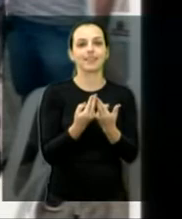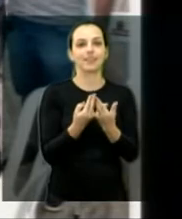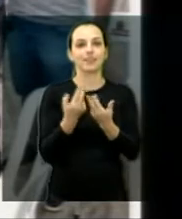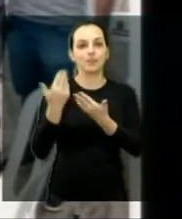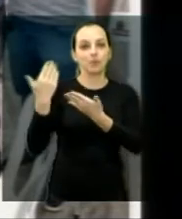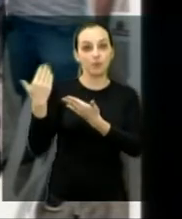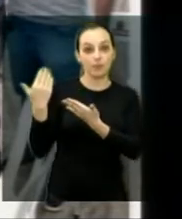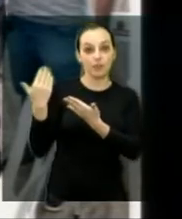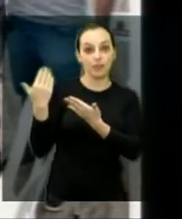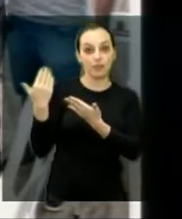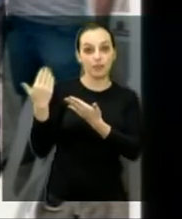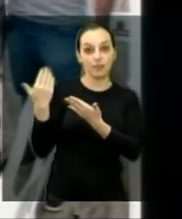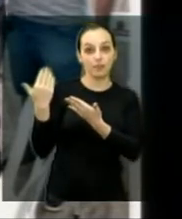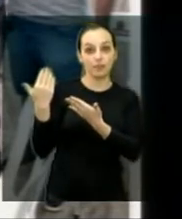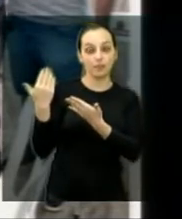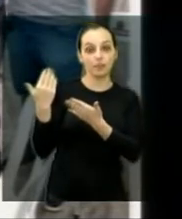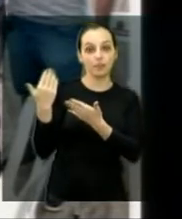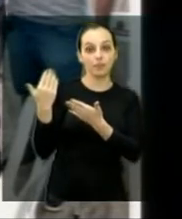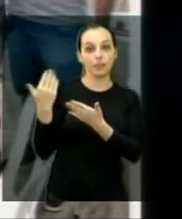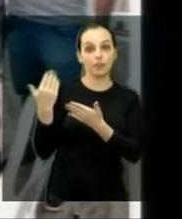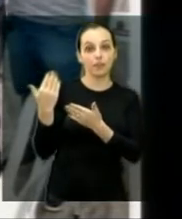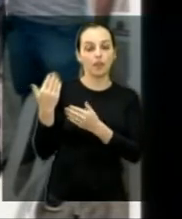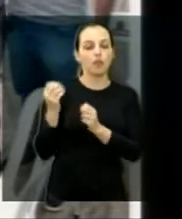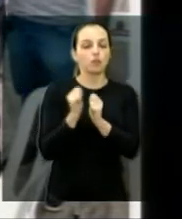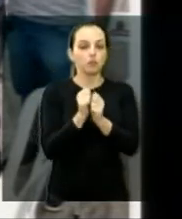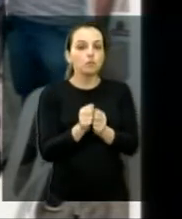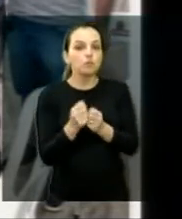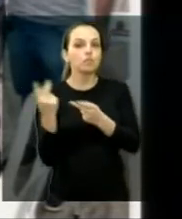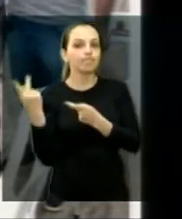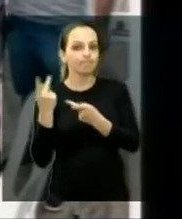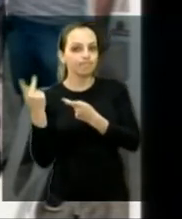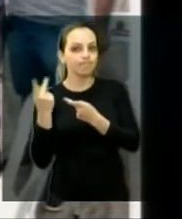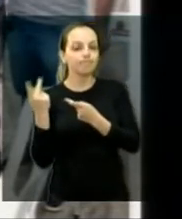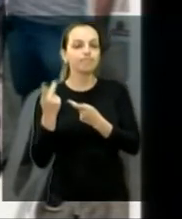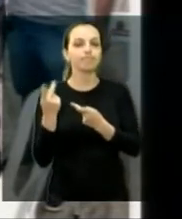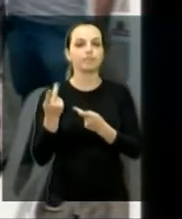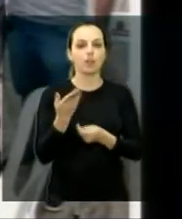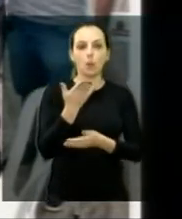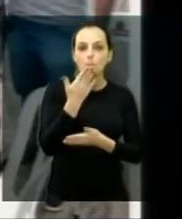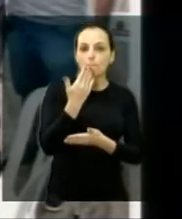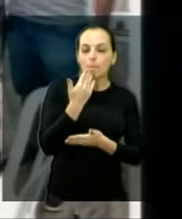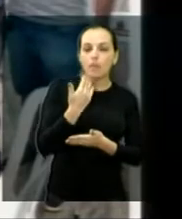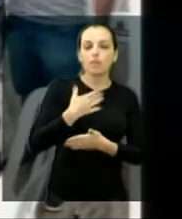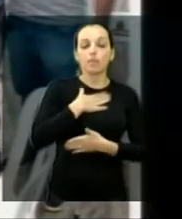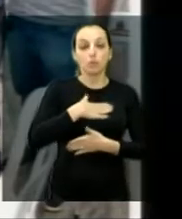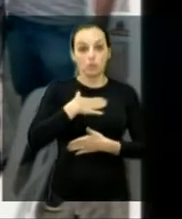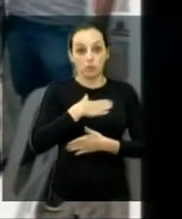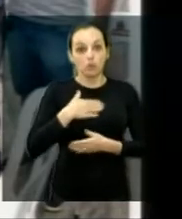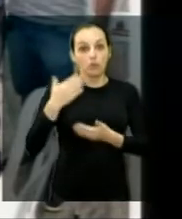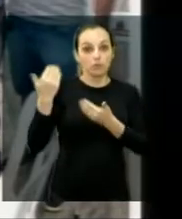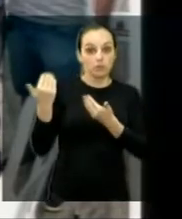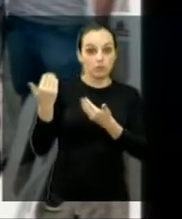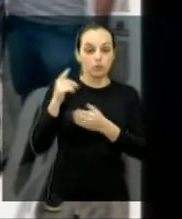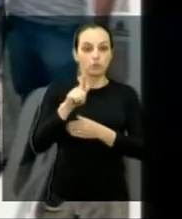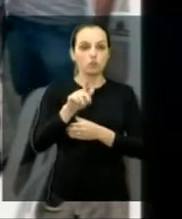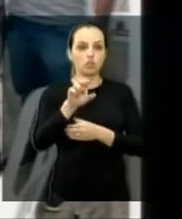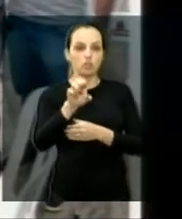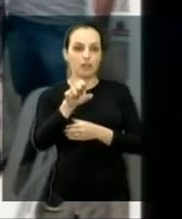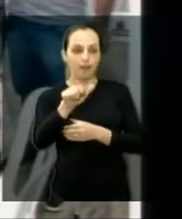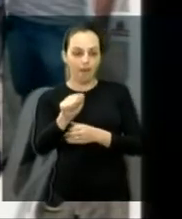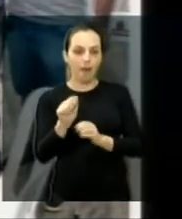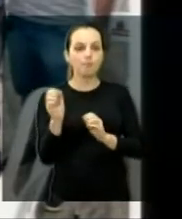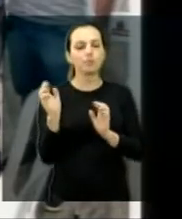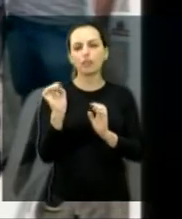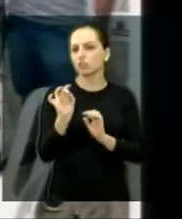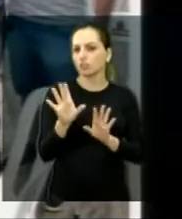irmão do prefeito, o Rogério, junto com Adriana. Foi uma feijoada muito gostosa também. Esse dia também foi... Foi só festa, viu?